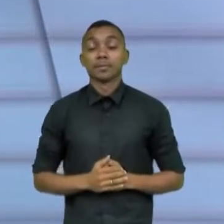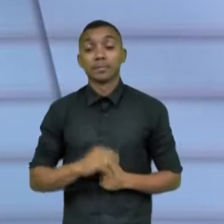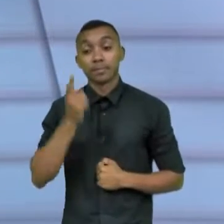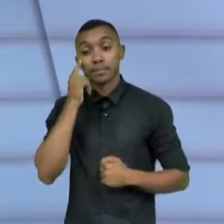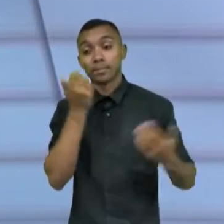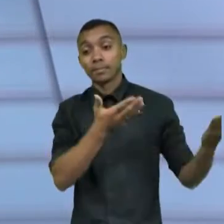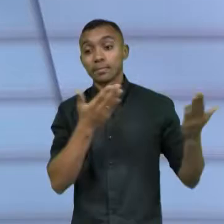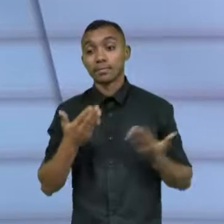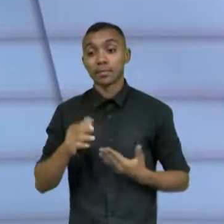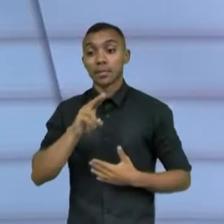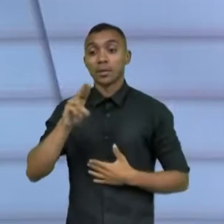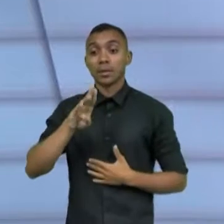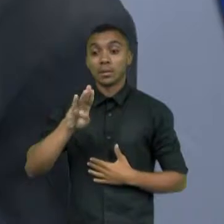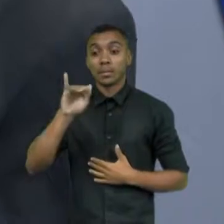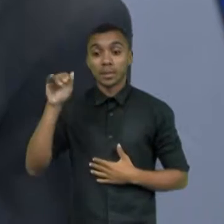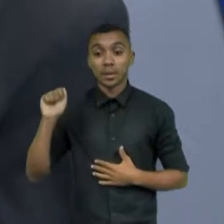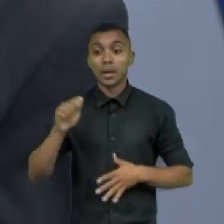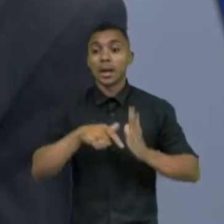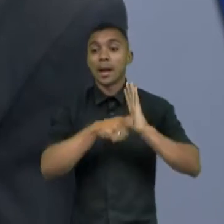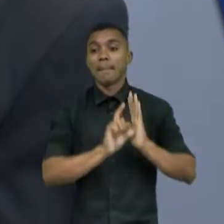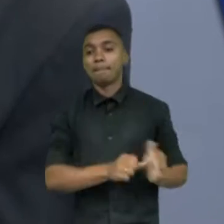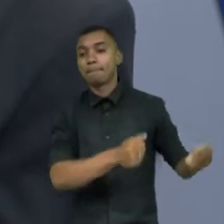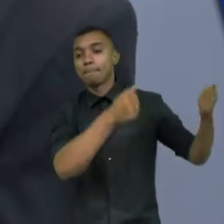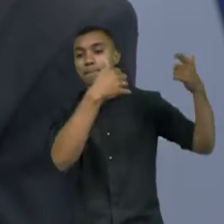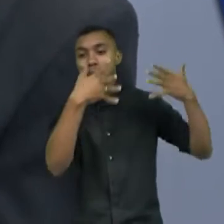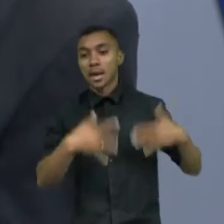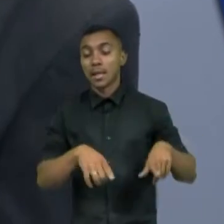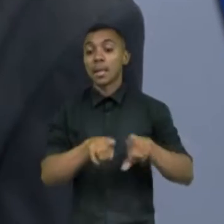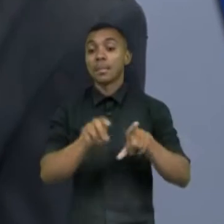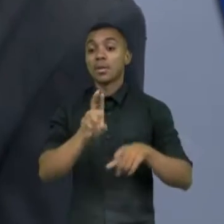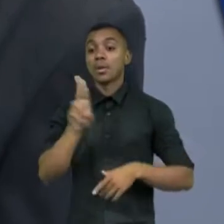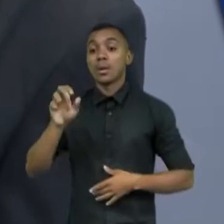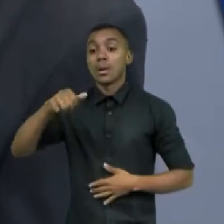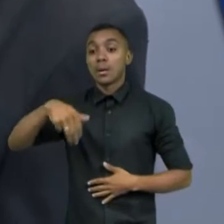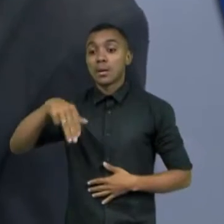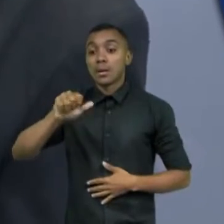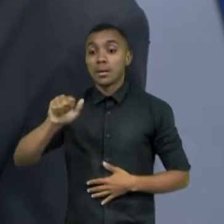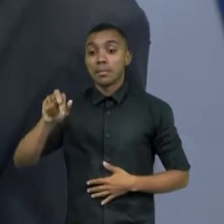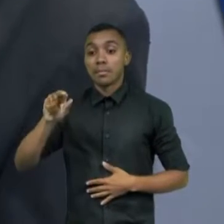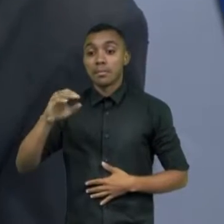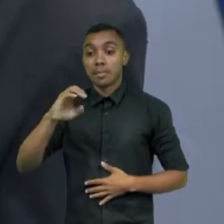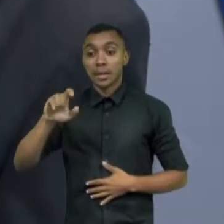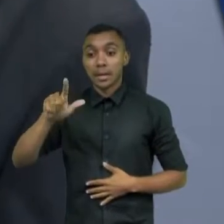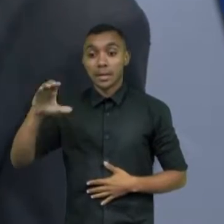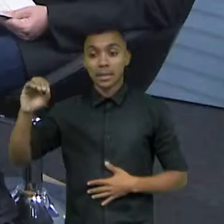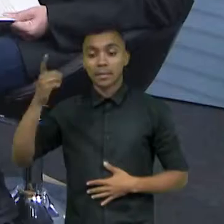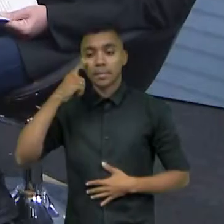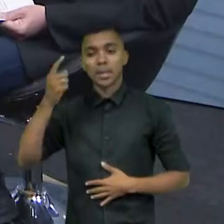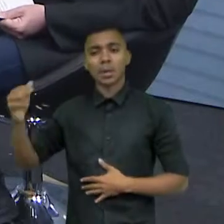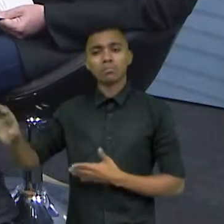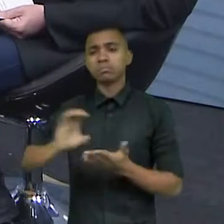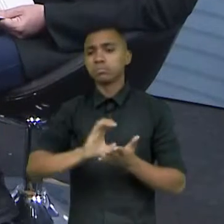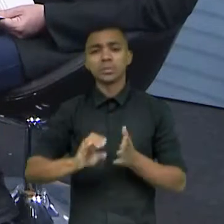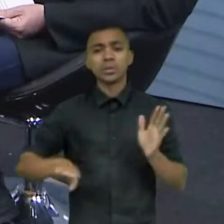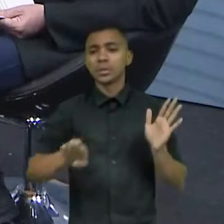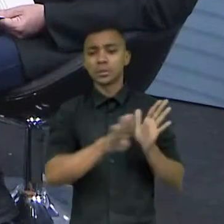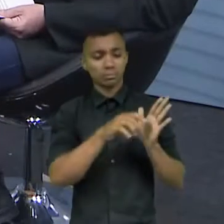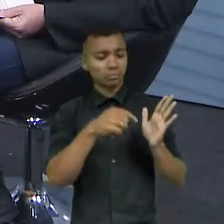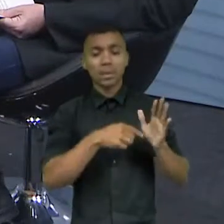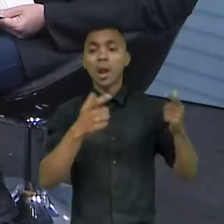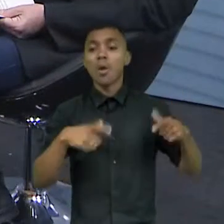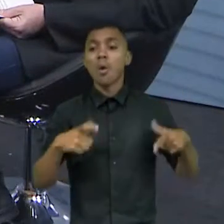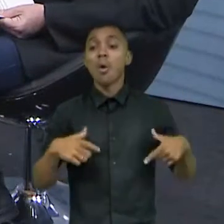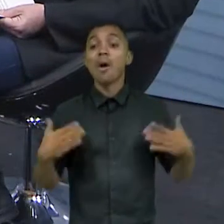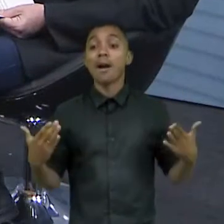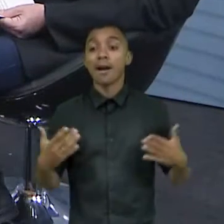Estou aqui com a Bia Fiuza, que acabou de falar, e com o Marcelo Vieira, que é o coordenador da Coalizão. Marcelo, esse dinheiro vem de onde? R$ 29 milhões. Só para